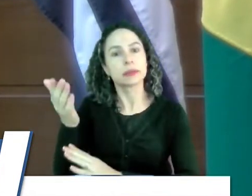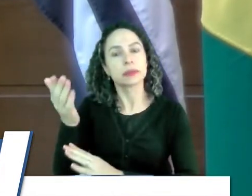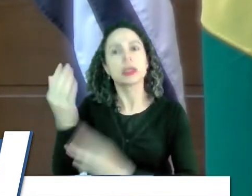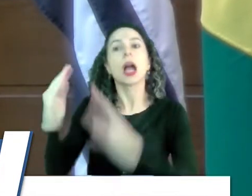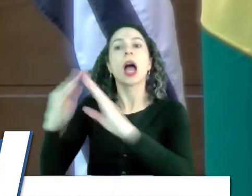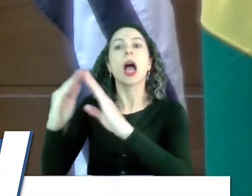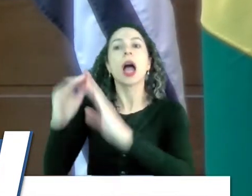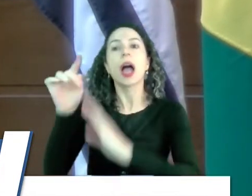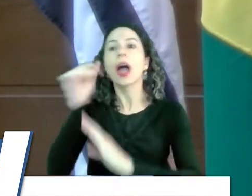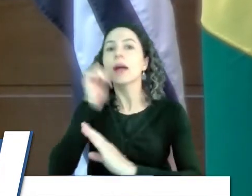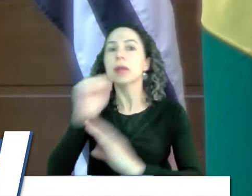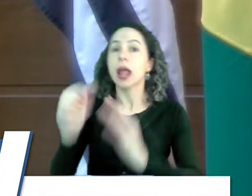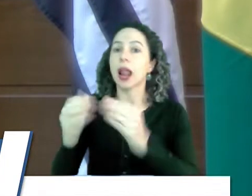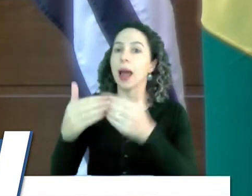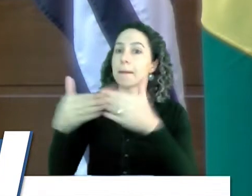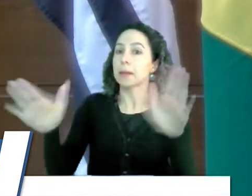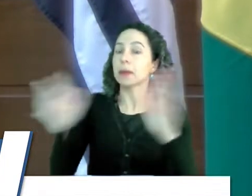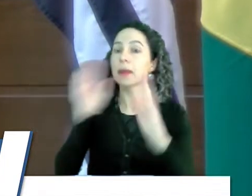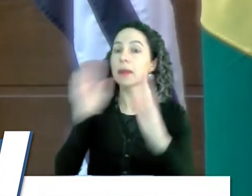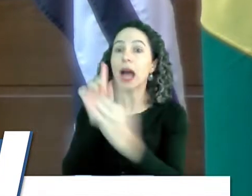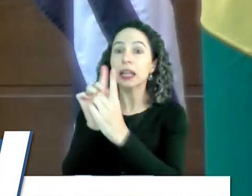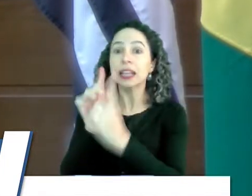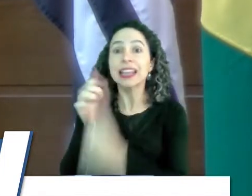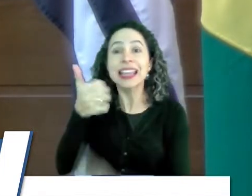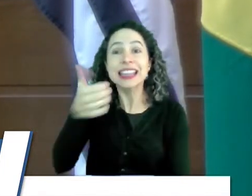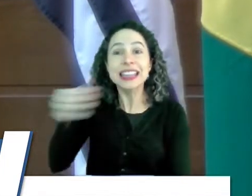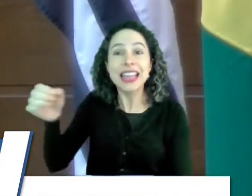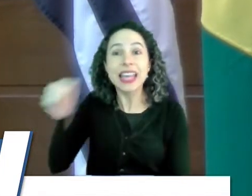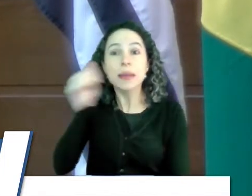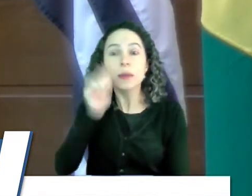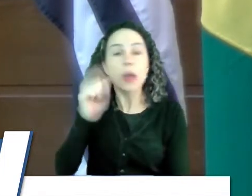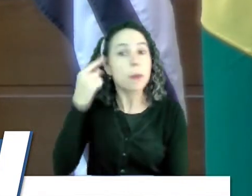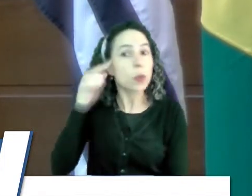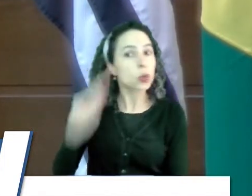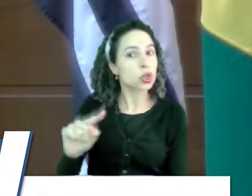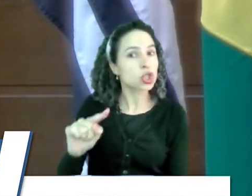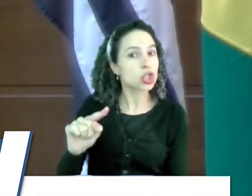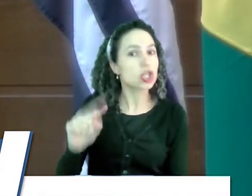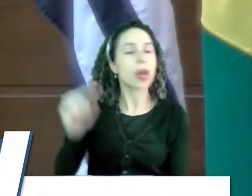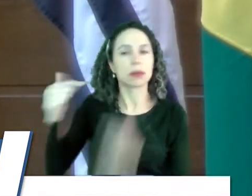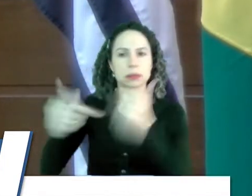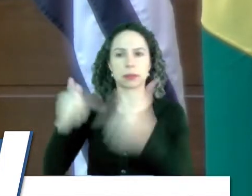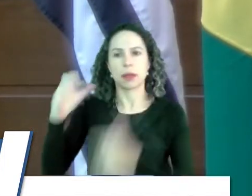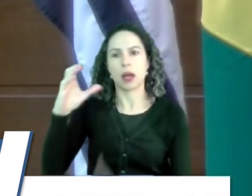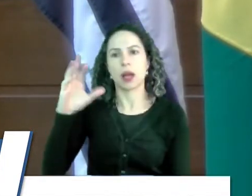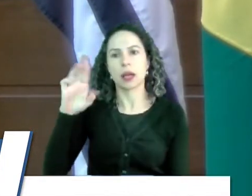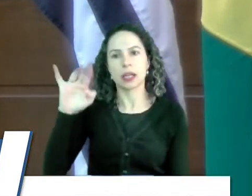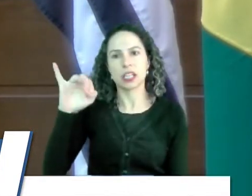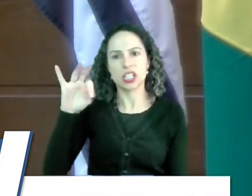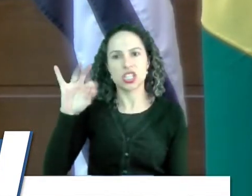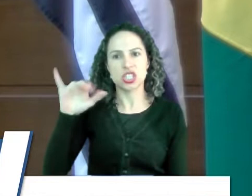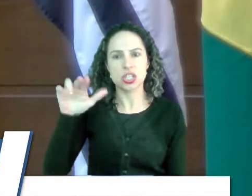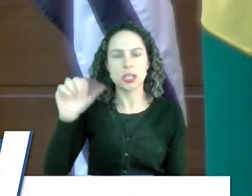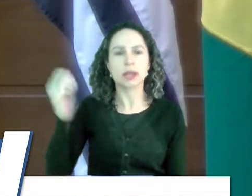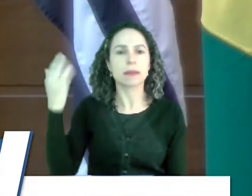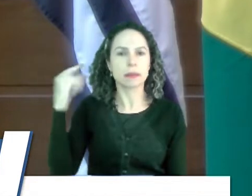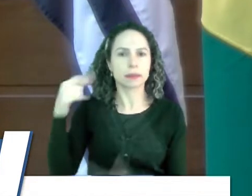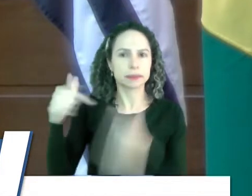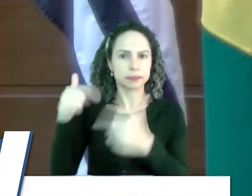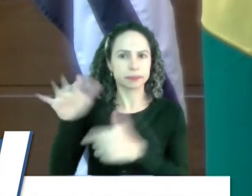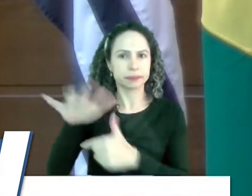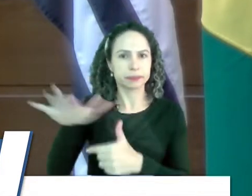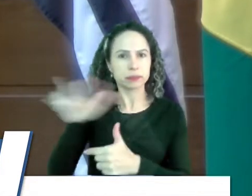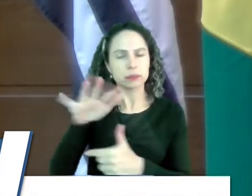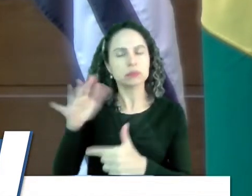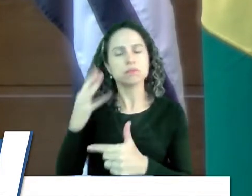foi aberta para atender 100 mulheres por dia, é um trabalho da Cristina, na época, ela estava lá no NGA, que fez um belíssimo trabalho,